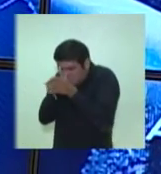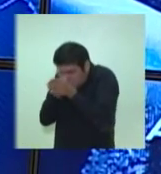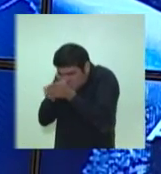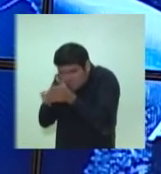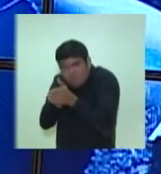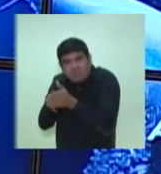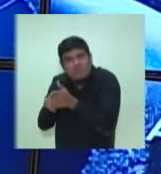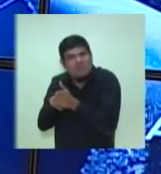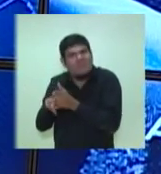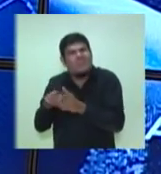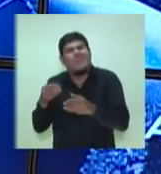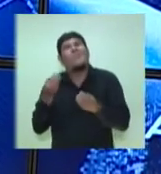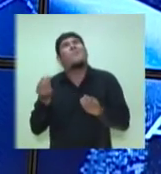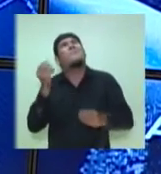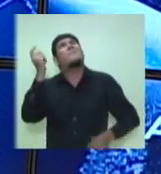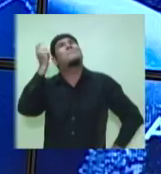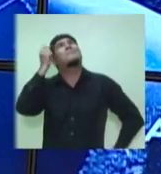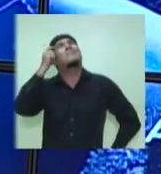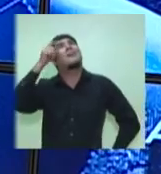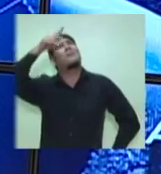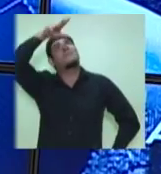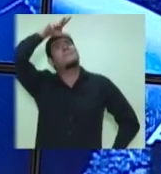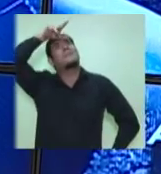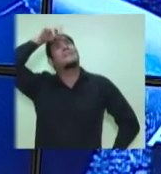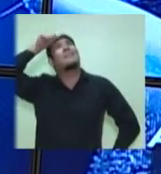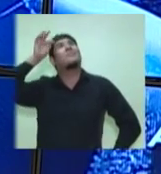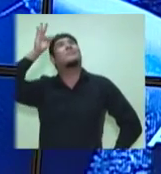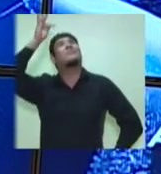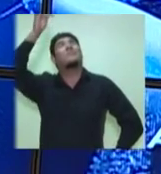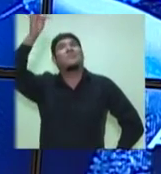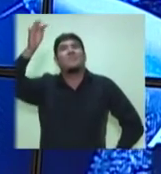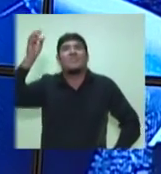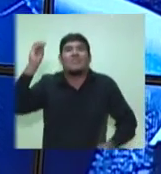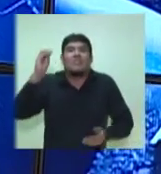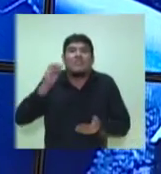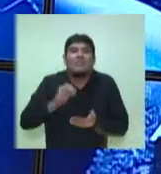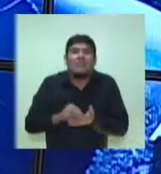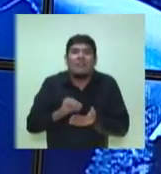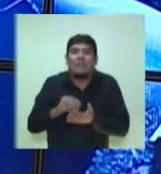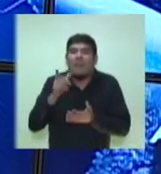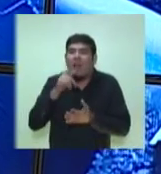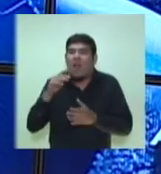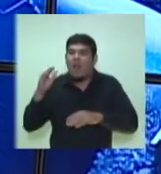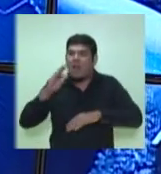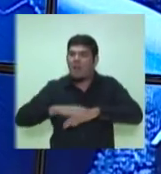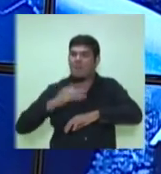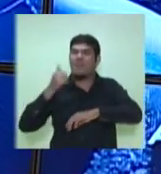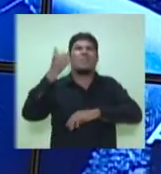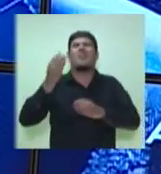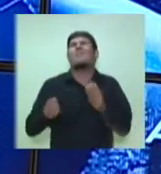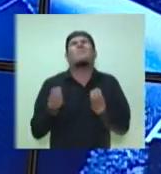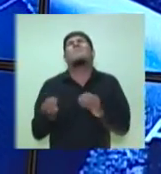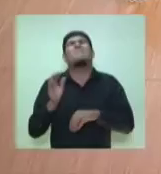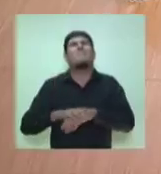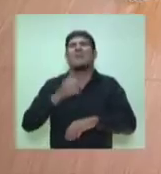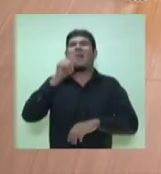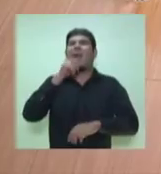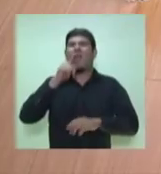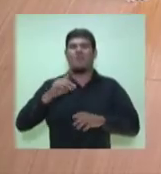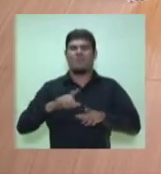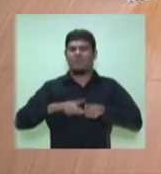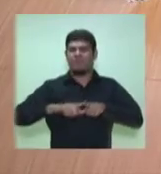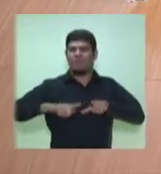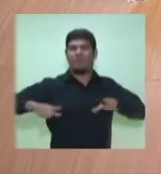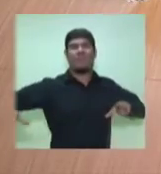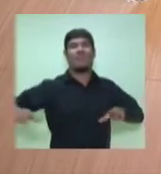Manaus do futuro, né, com a gestão de recursos hídricos que tem hoje. Como melhorar isso? Candidato, o senhor tem minutos